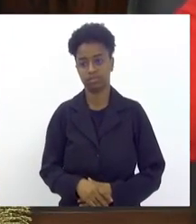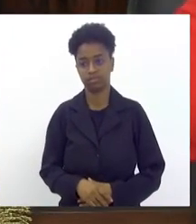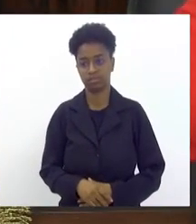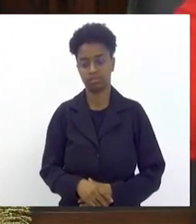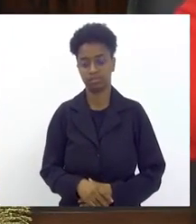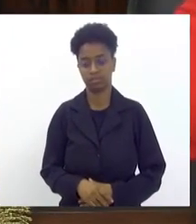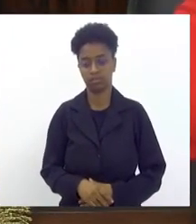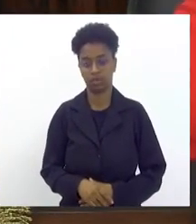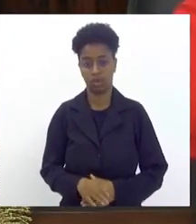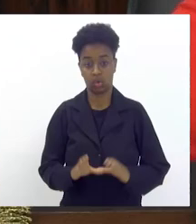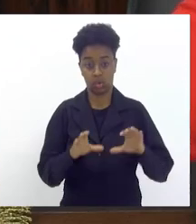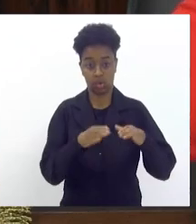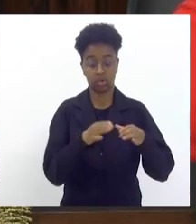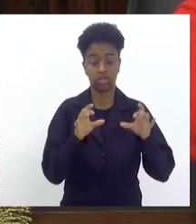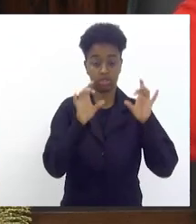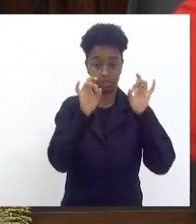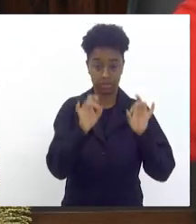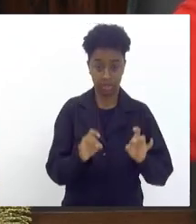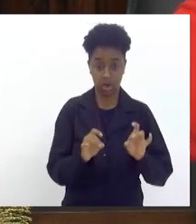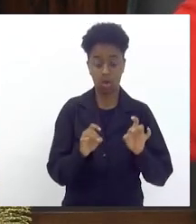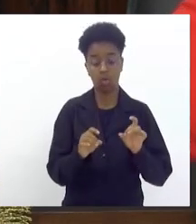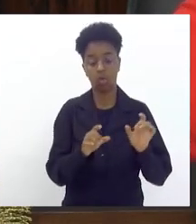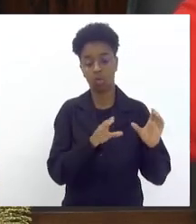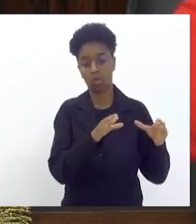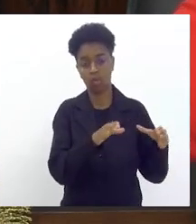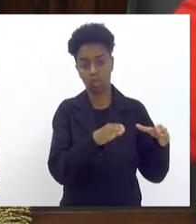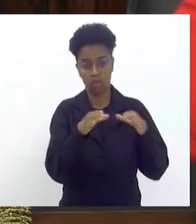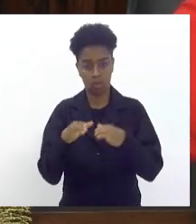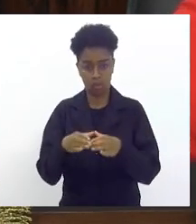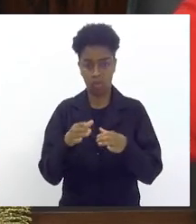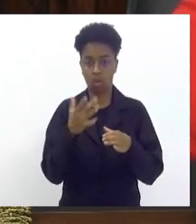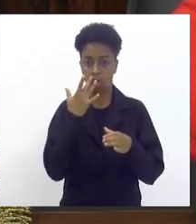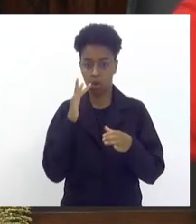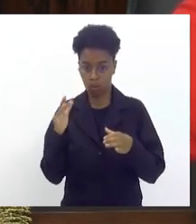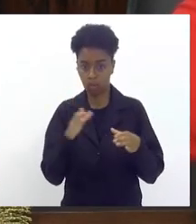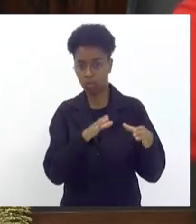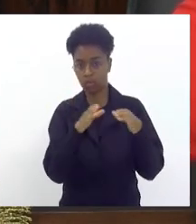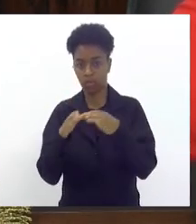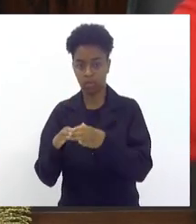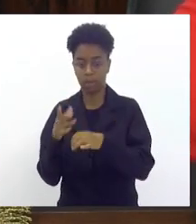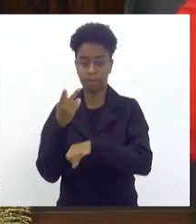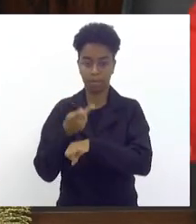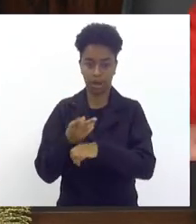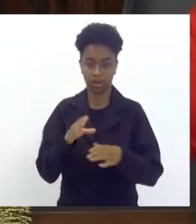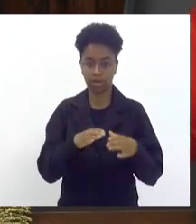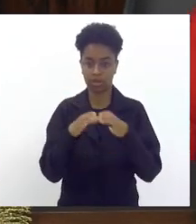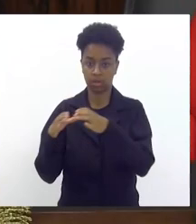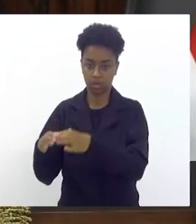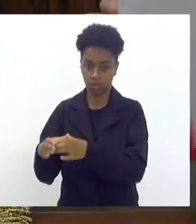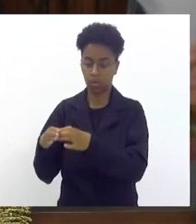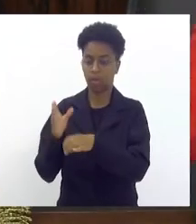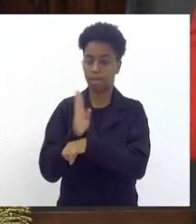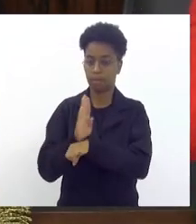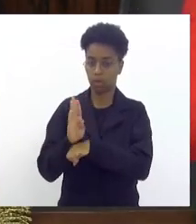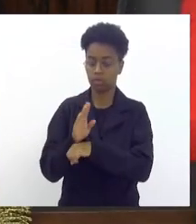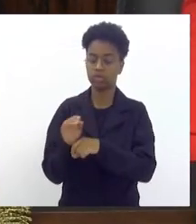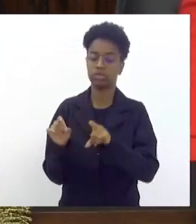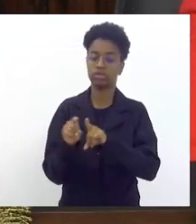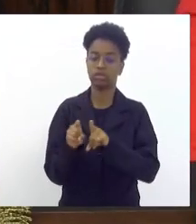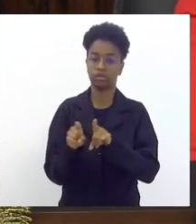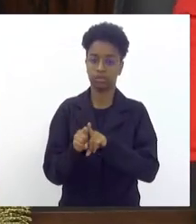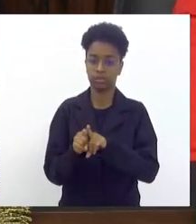do grupo especial série ouro, prata e bronze que a gente vai estar aqui discutindo nessa nessa manhã de hoje como também